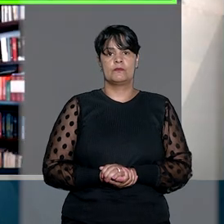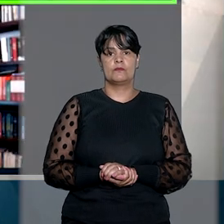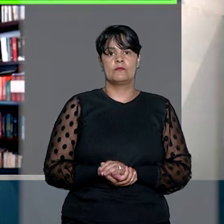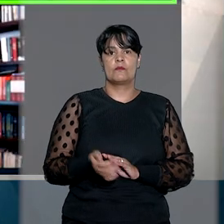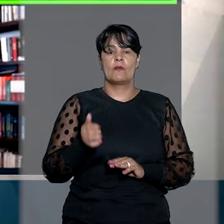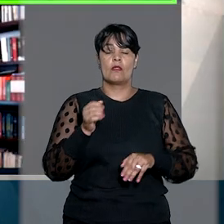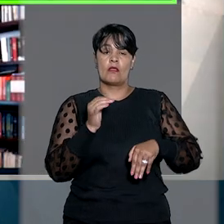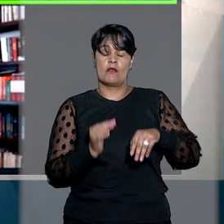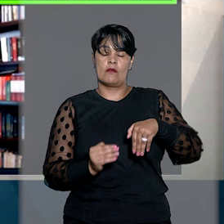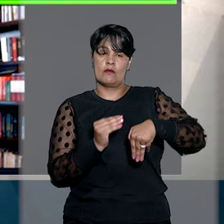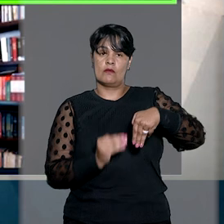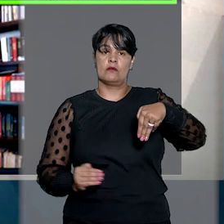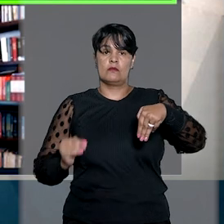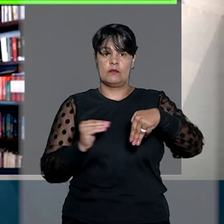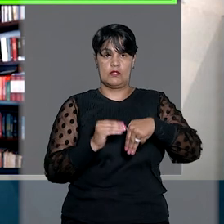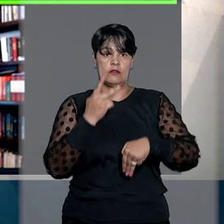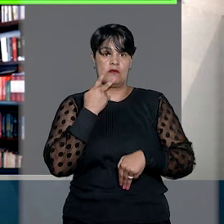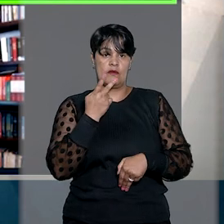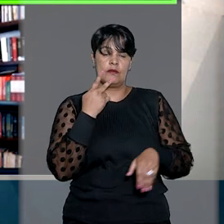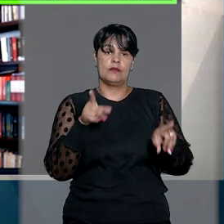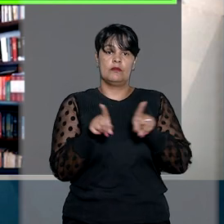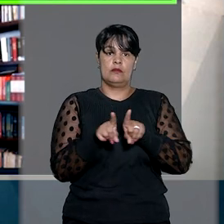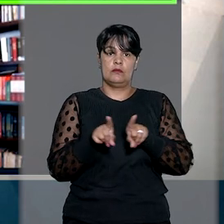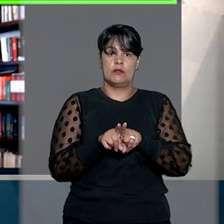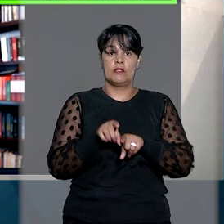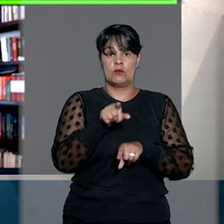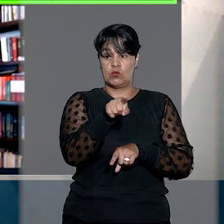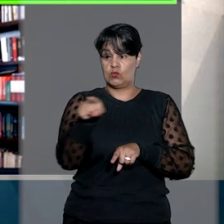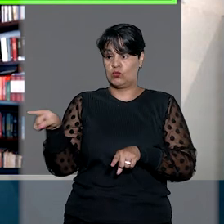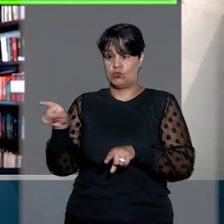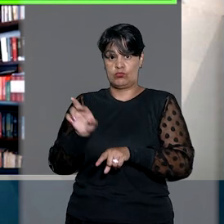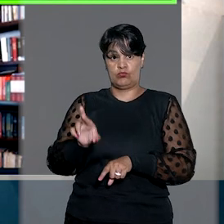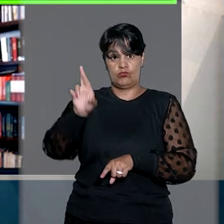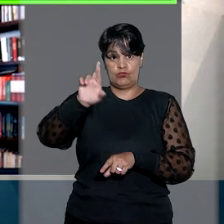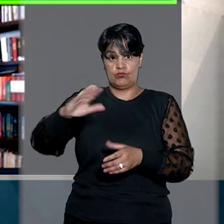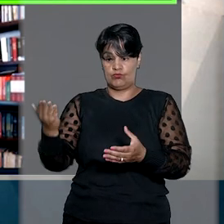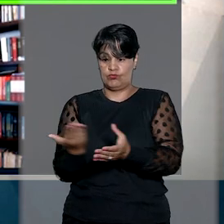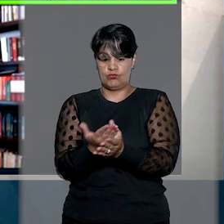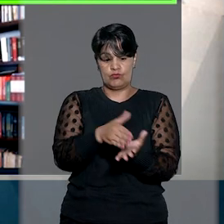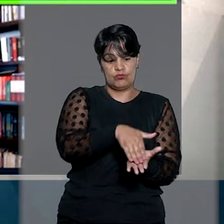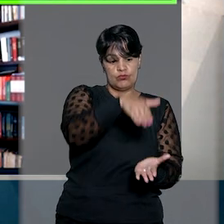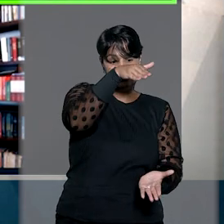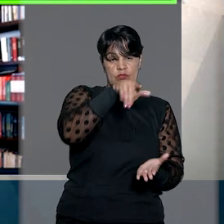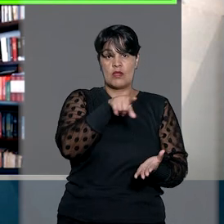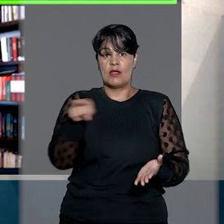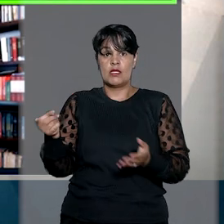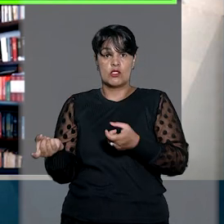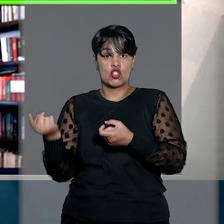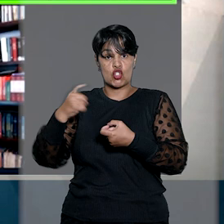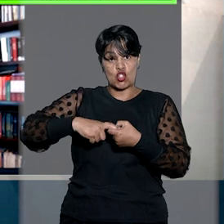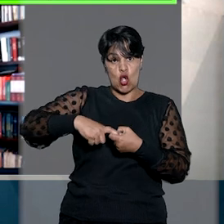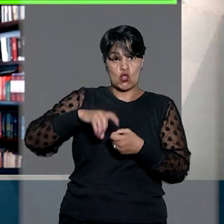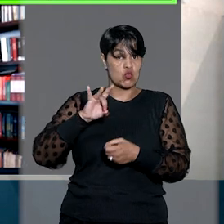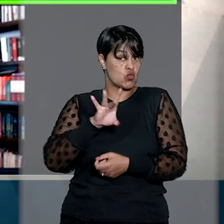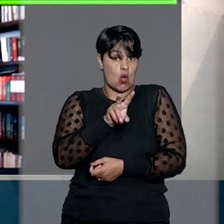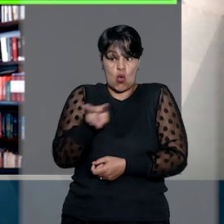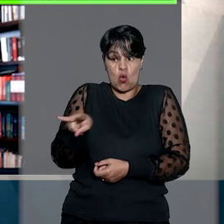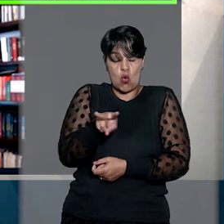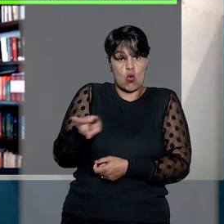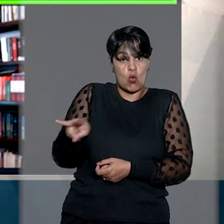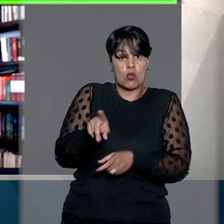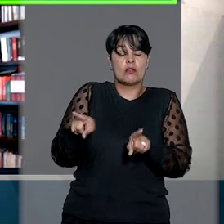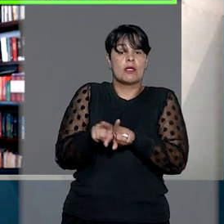ministra argumentou ainda que os autores da ação, por serem os únicos sócios da empresa jurídica, contratante e